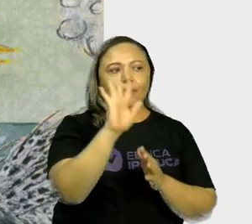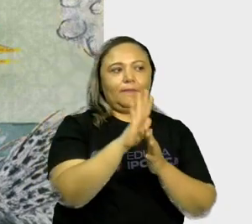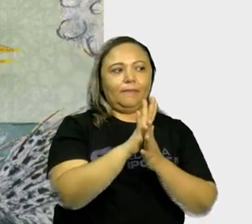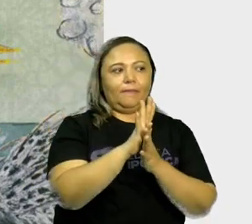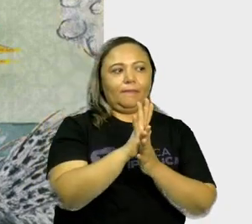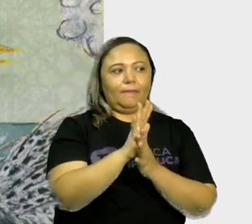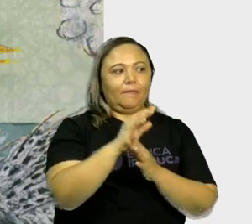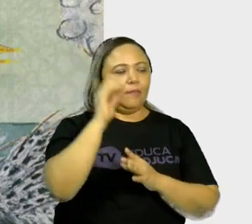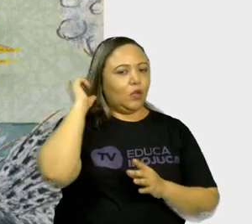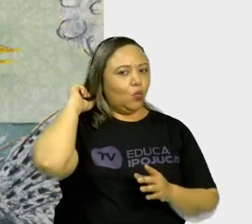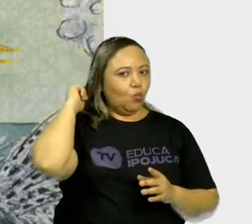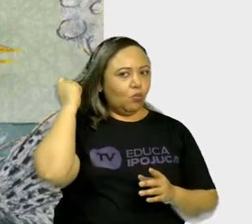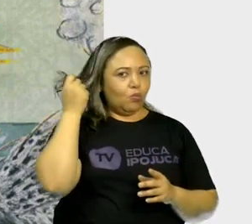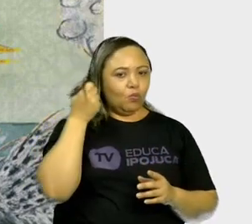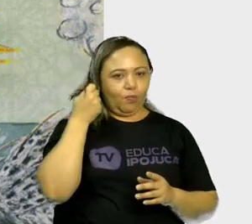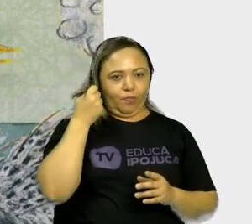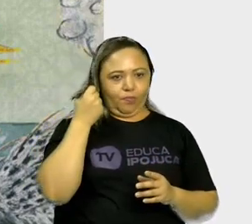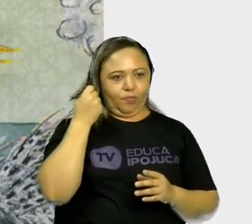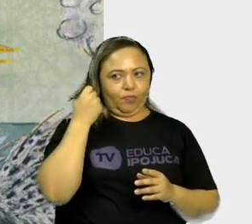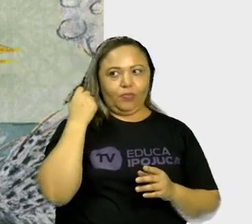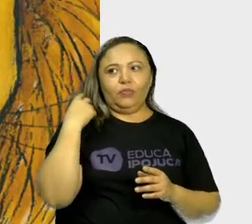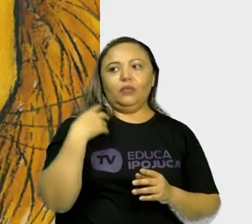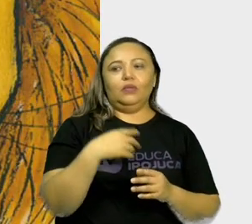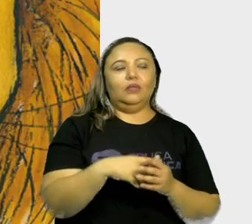o cabelo.